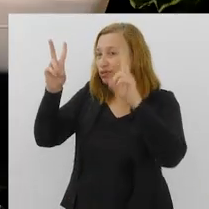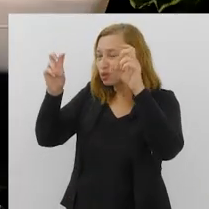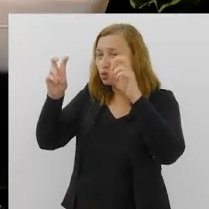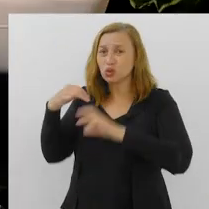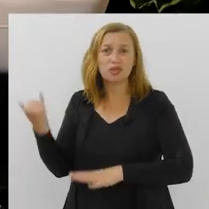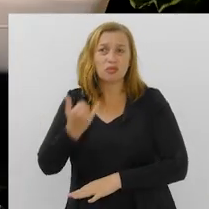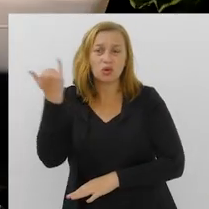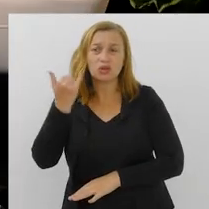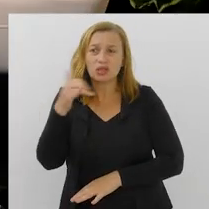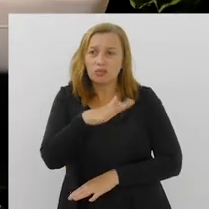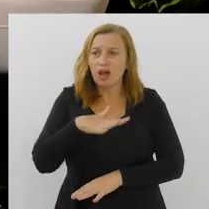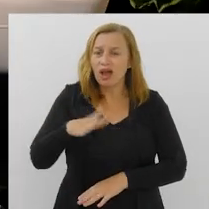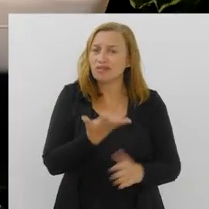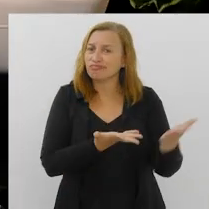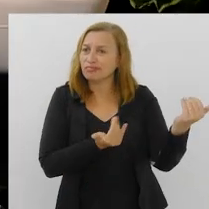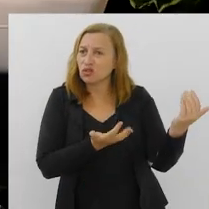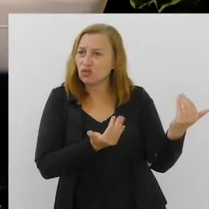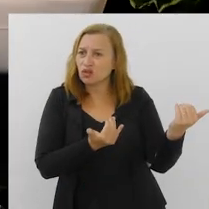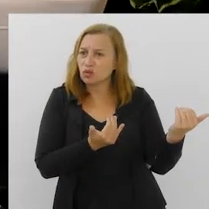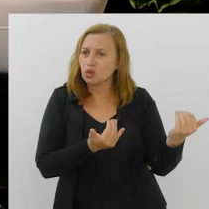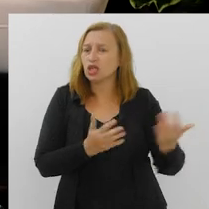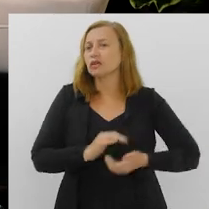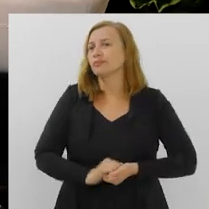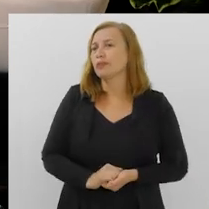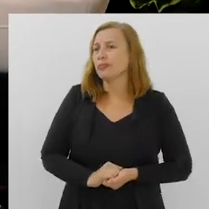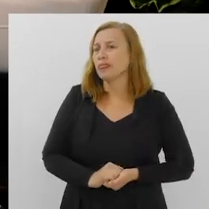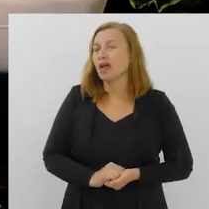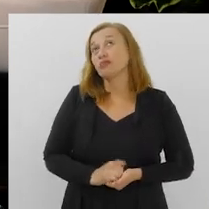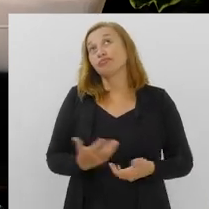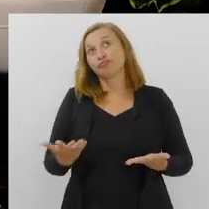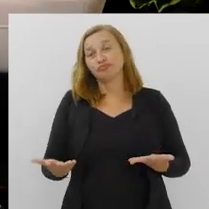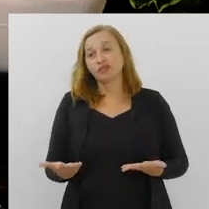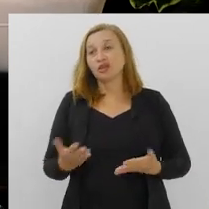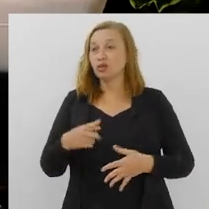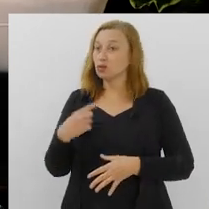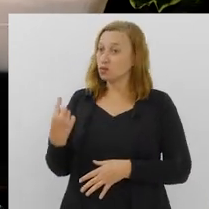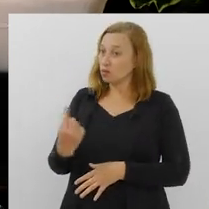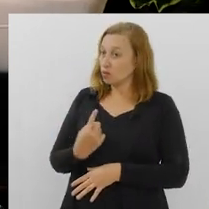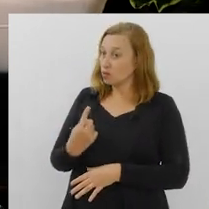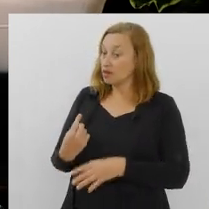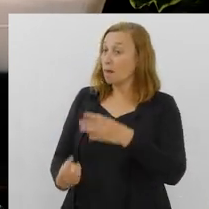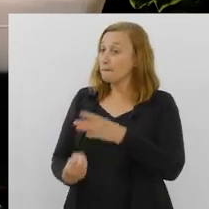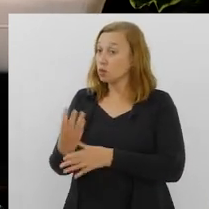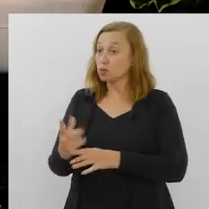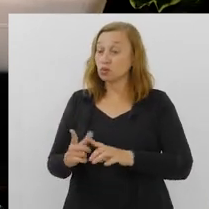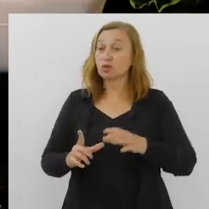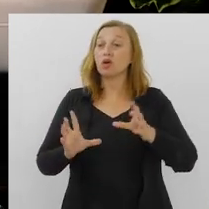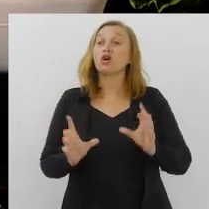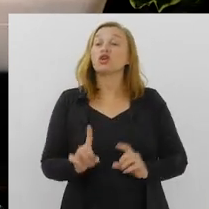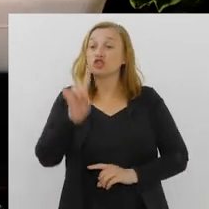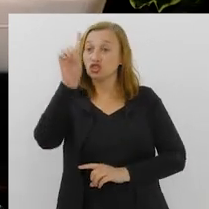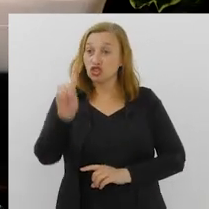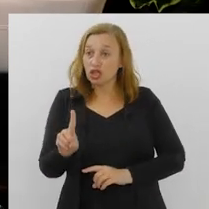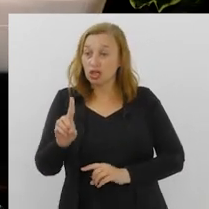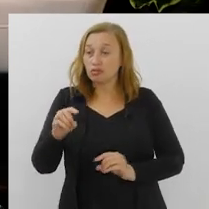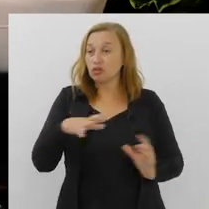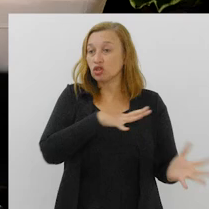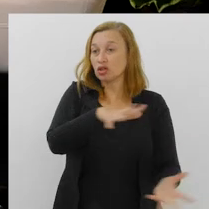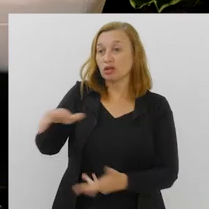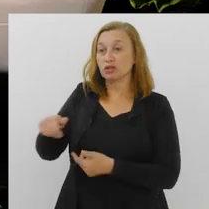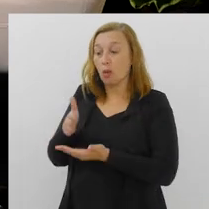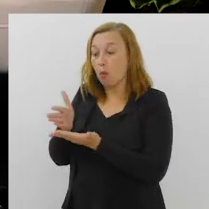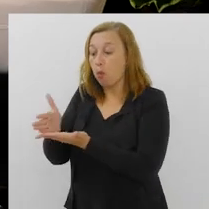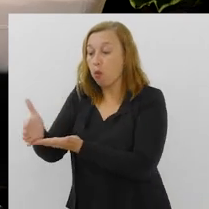importante no campo da juventude e que a nossa, vamos dizer assim, produção da nossa Comissão de Direito Internacional